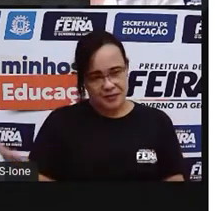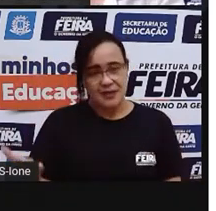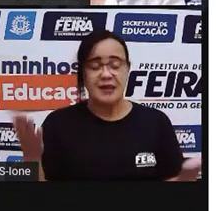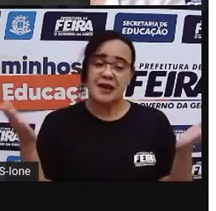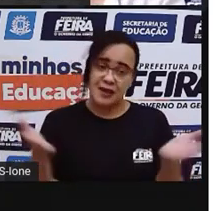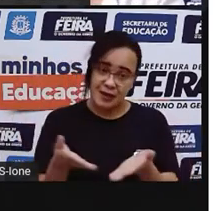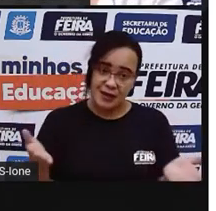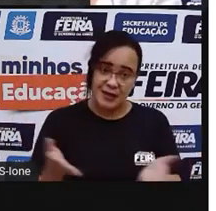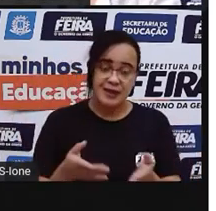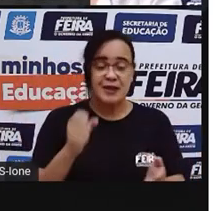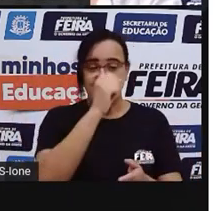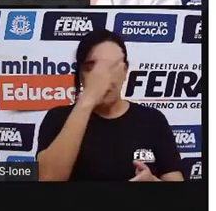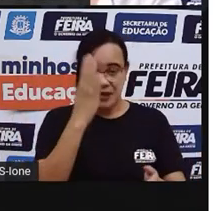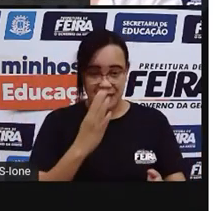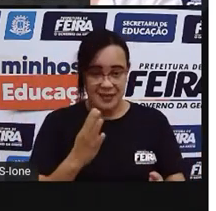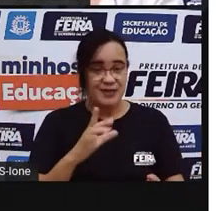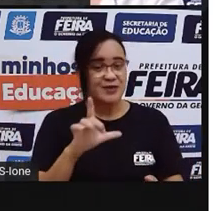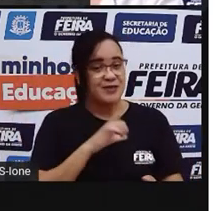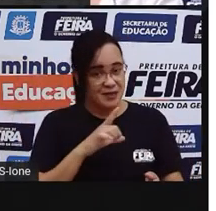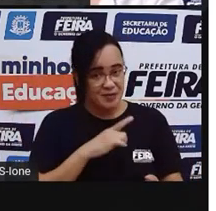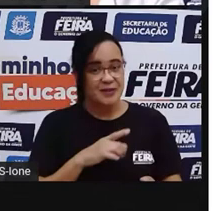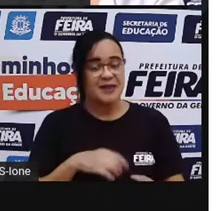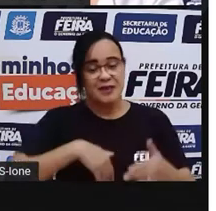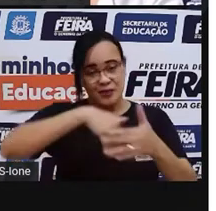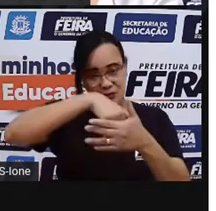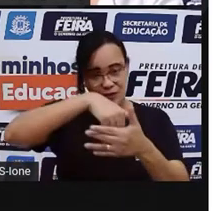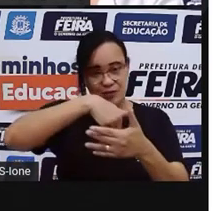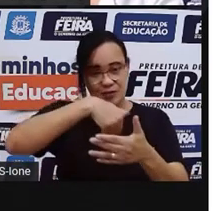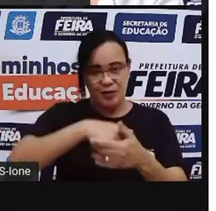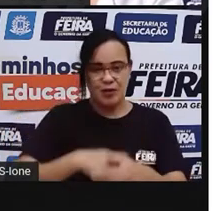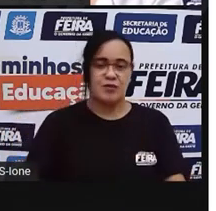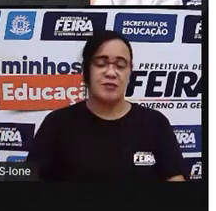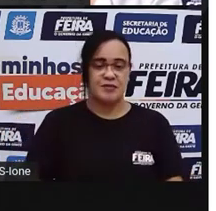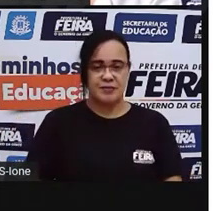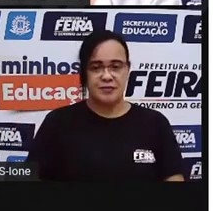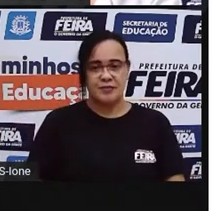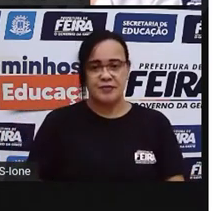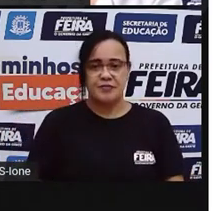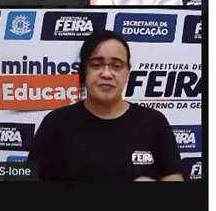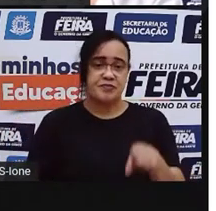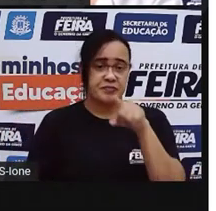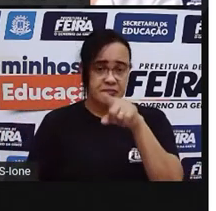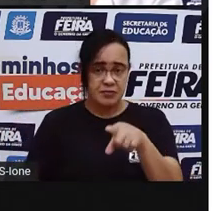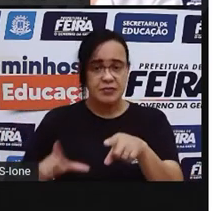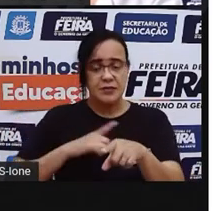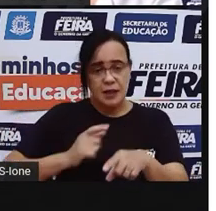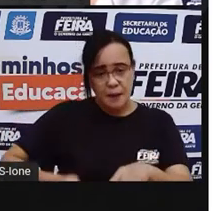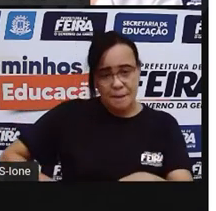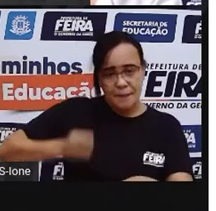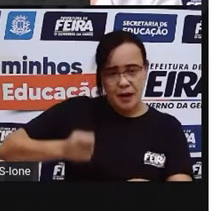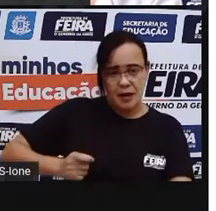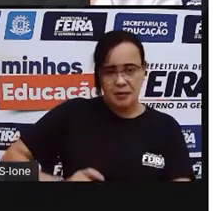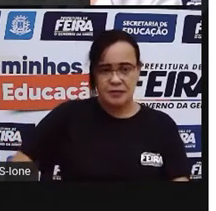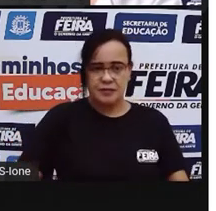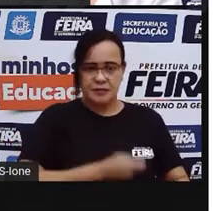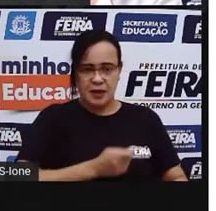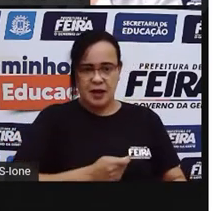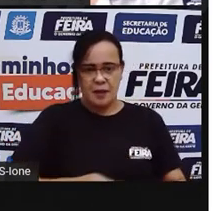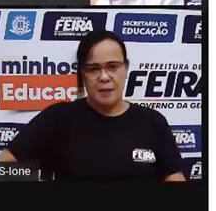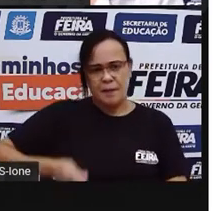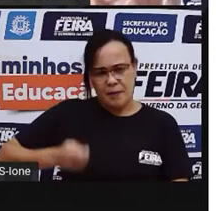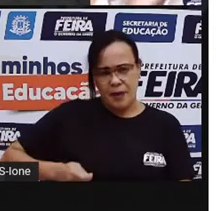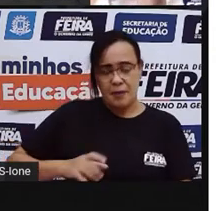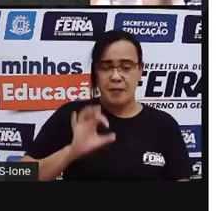futebol de campo, lá eles gostam desse aqui, do futebol americano. Tem a bola de pingue-pongue, olha que pequenininha. Ela parece